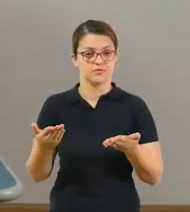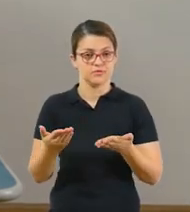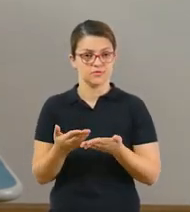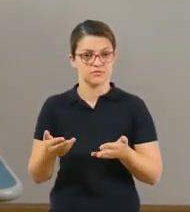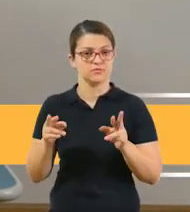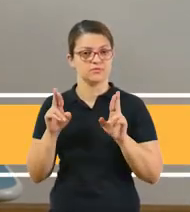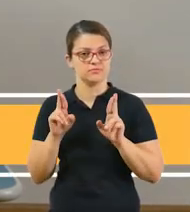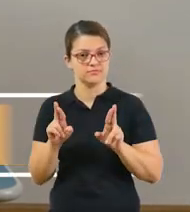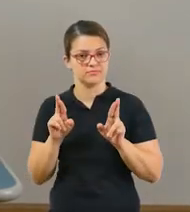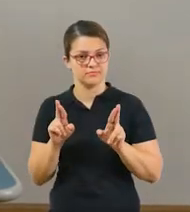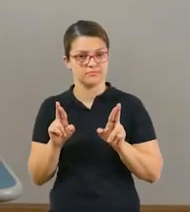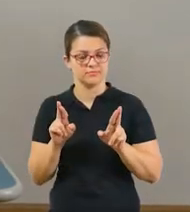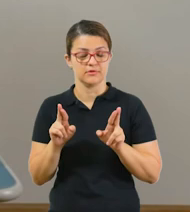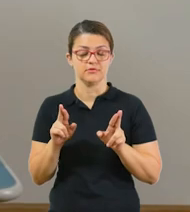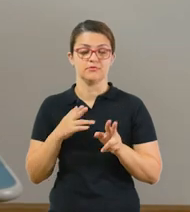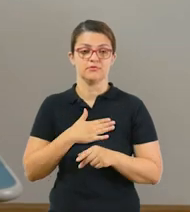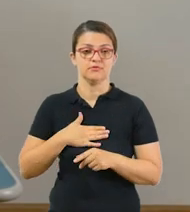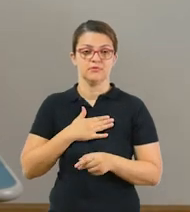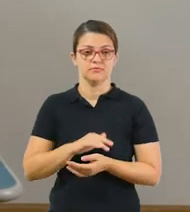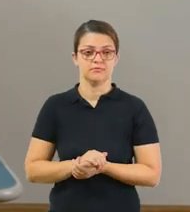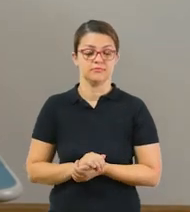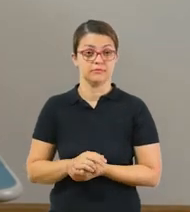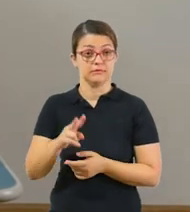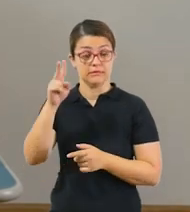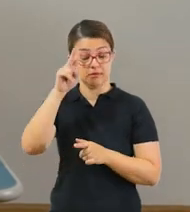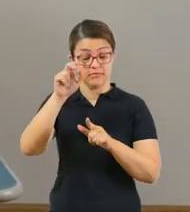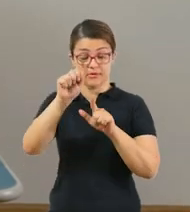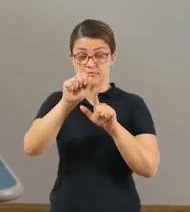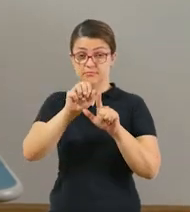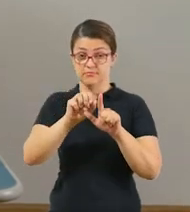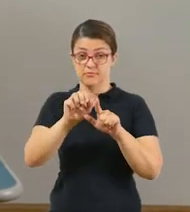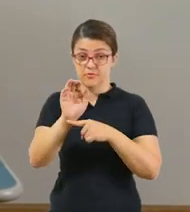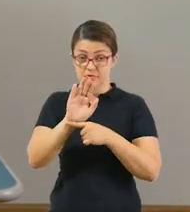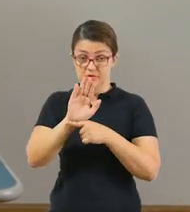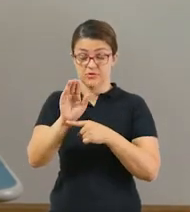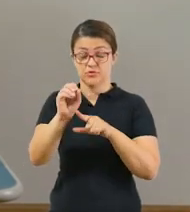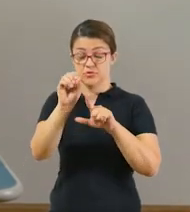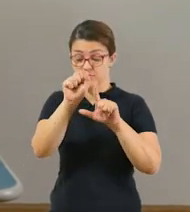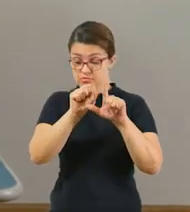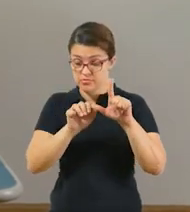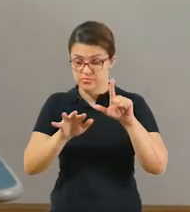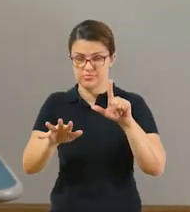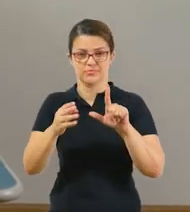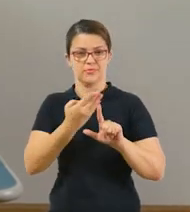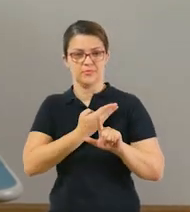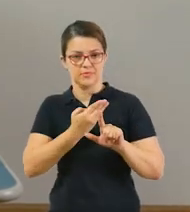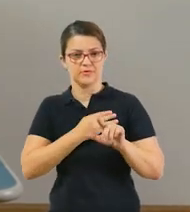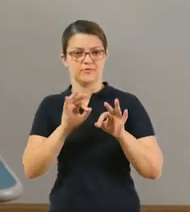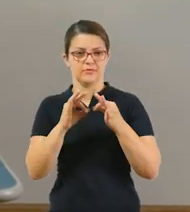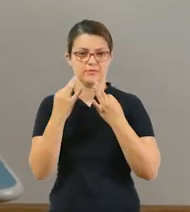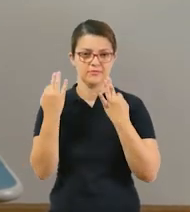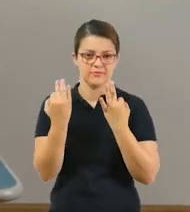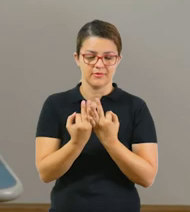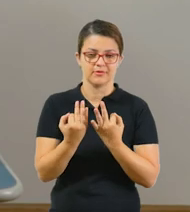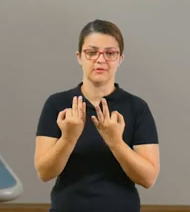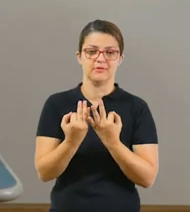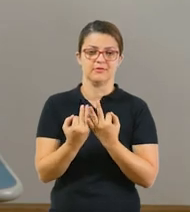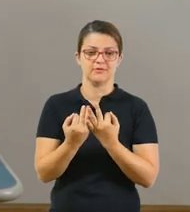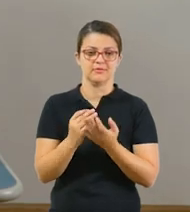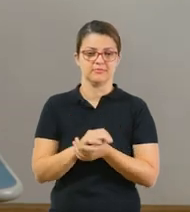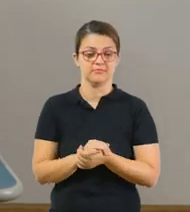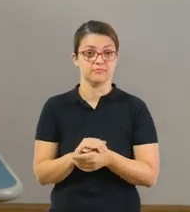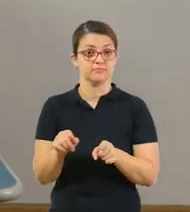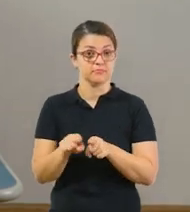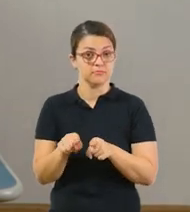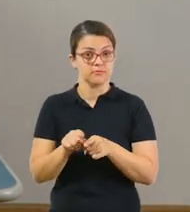essa. Espero que vocês tenham gostado. Não se esqueçam de compartilhar esse vídeo com seus amigos, colegas e conhecidos.